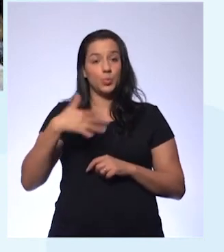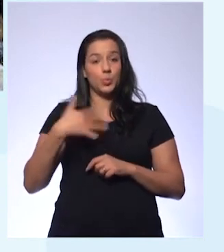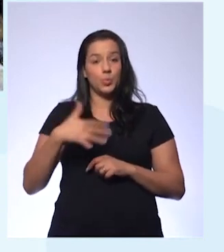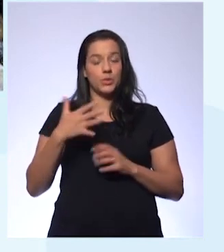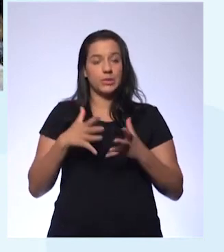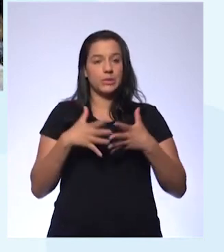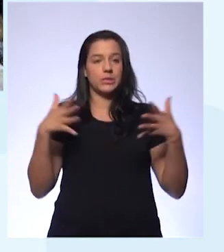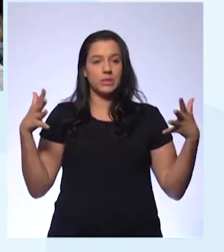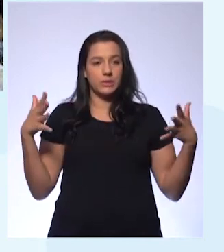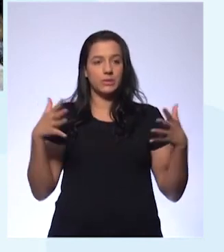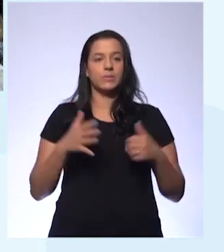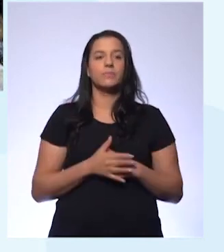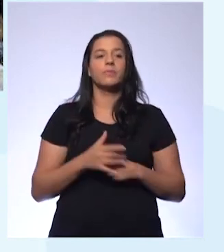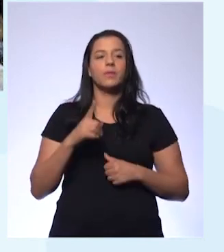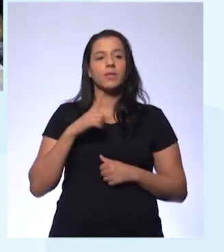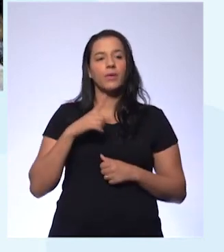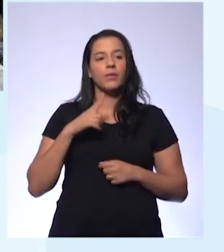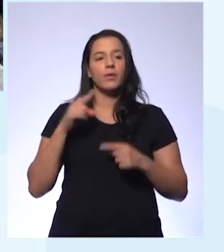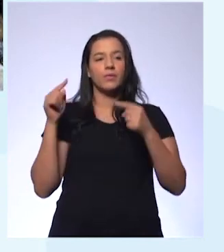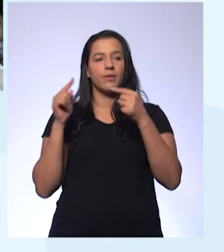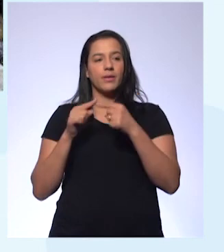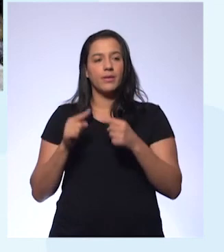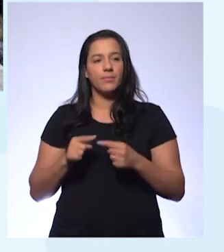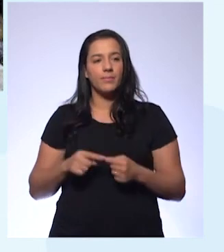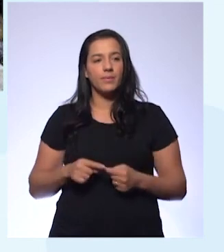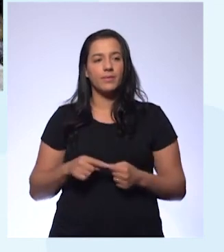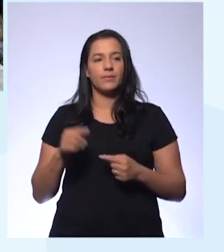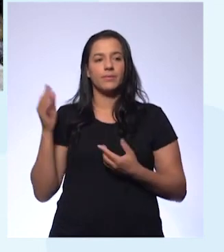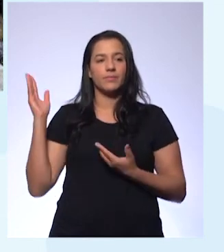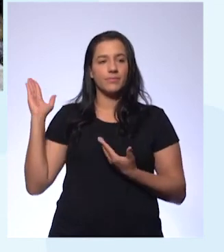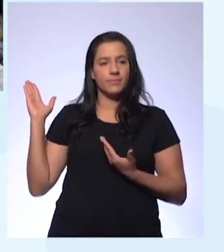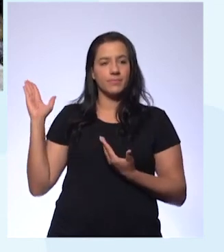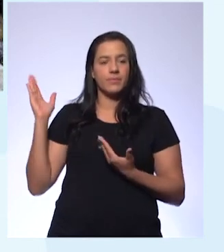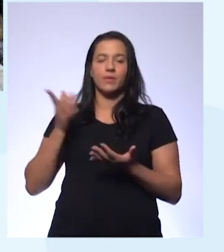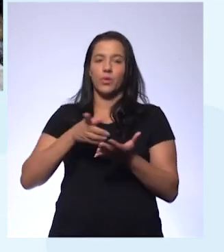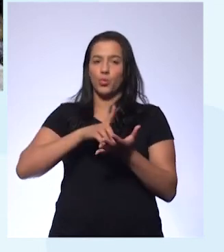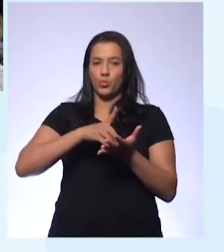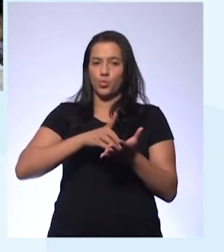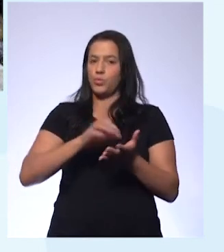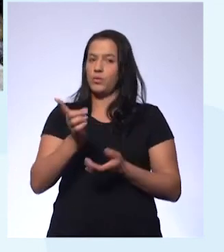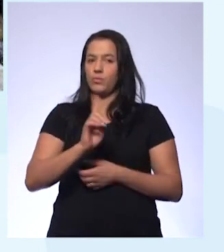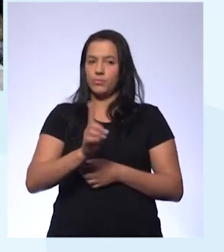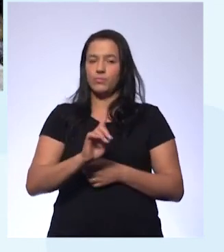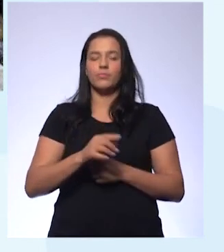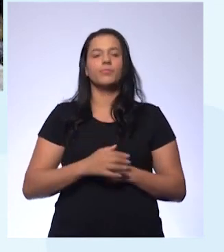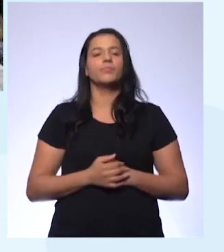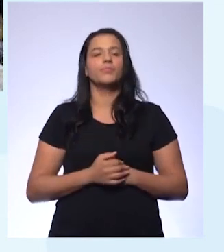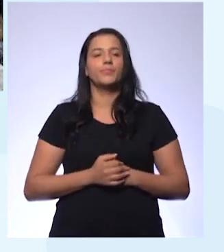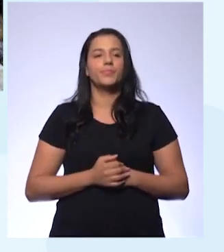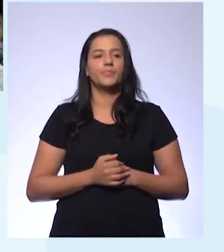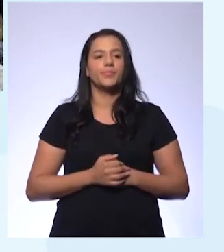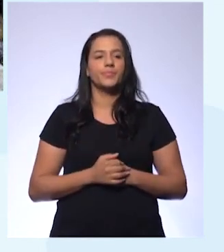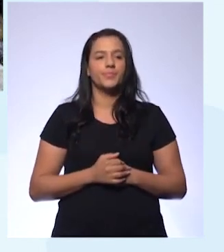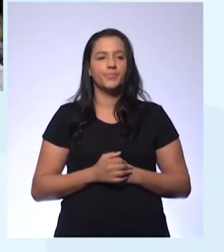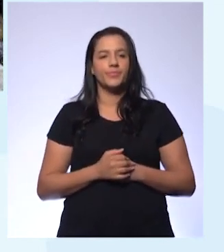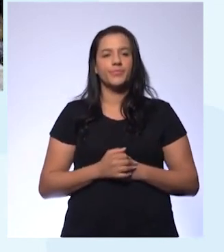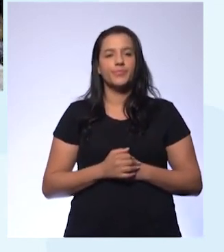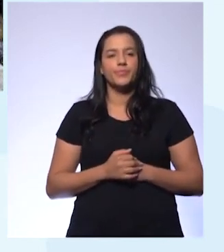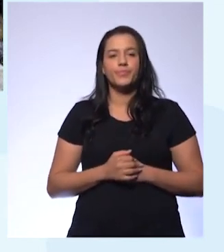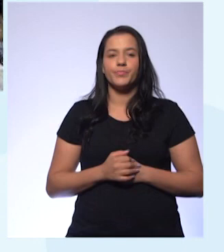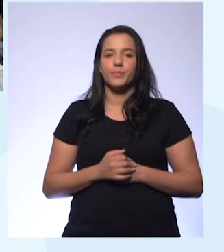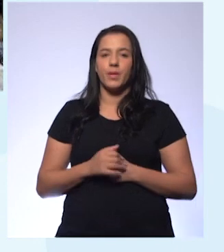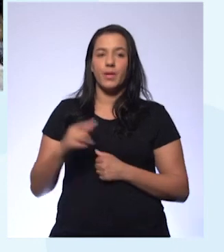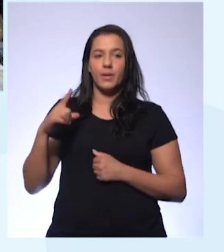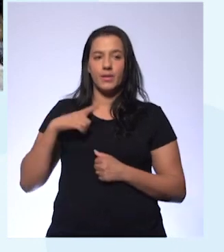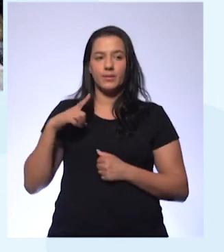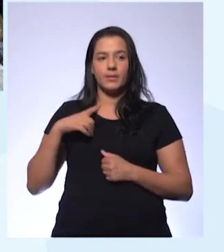Então, aí primeiro os répteis que a gente tem hoje aí que não são dinossauros, tudo bem? Então, você tem aí um grupo de